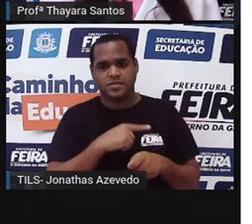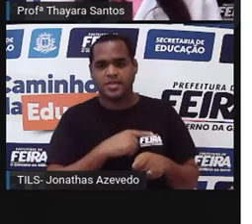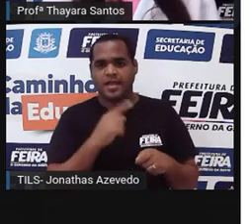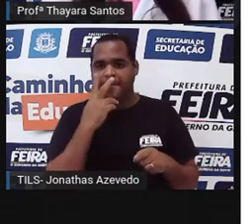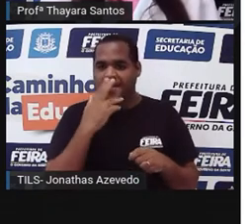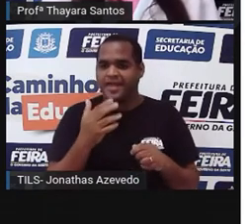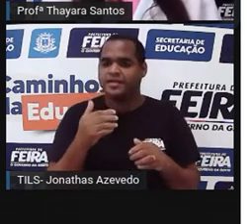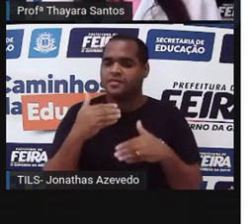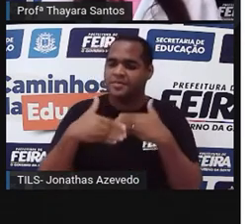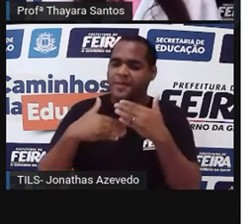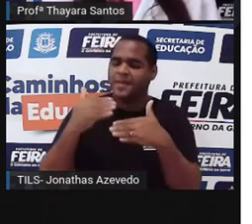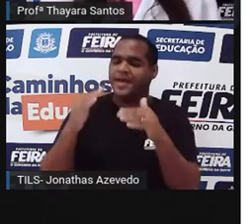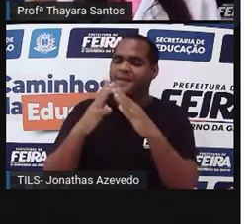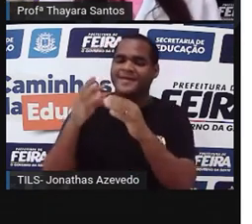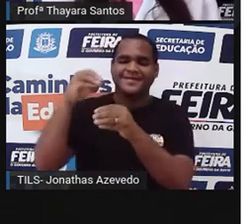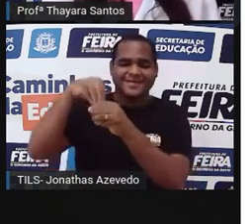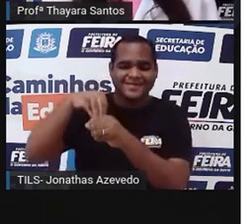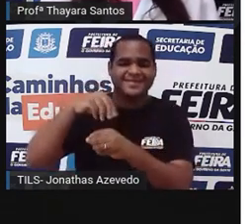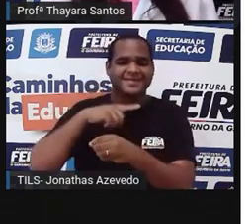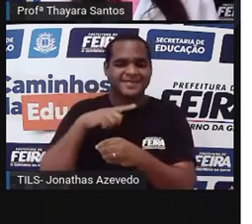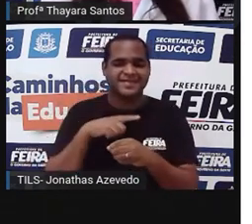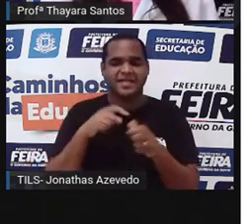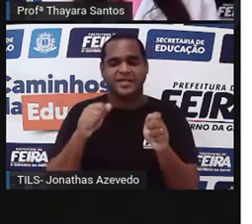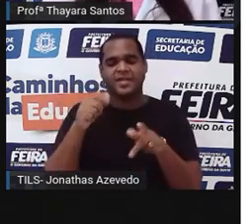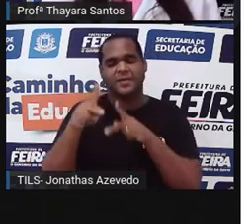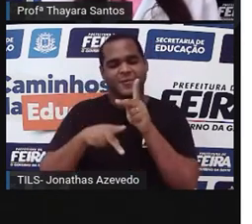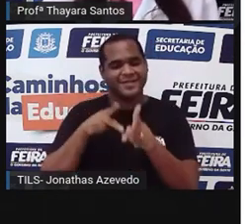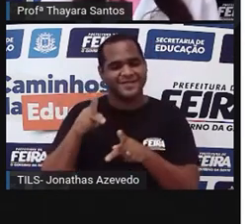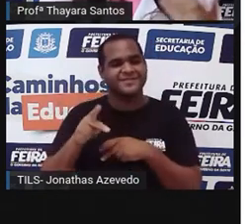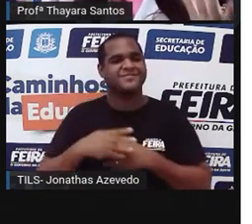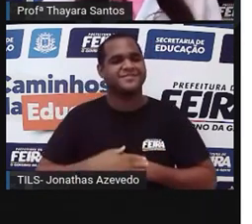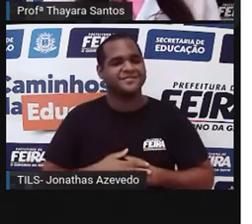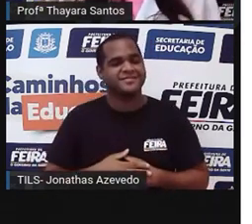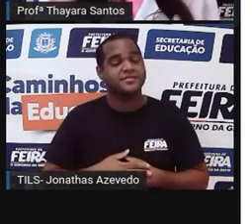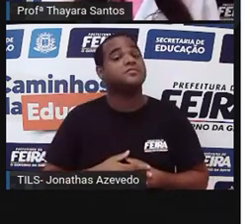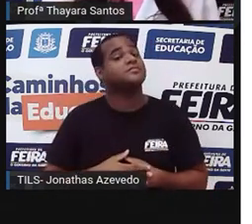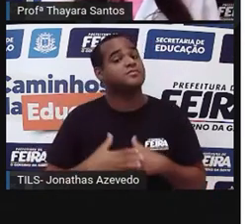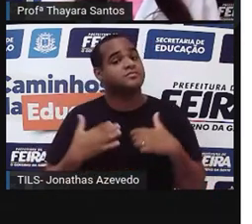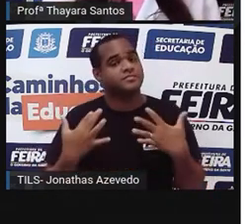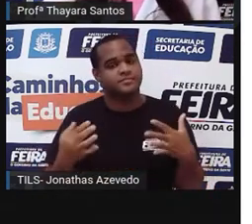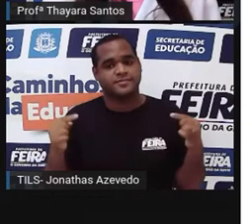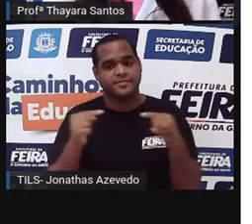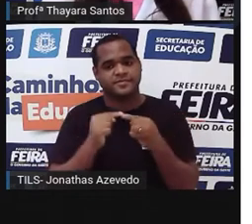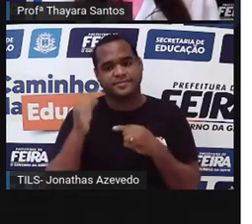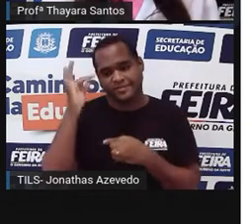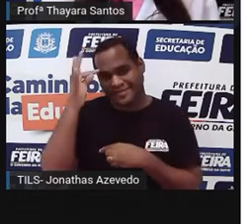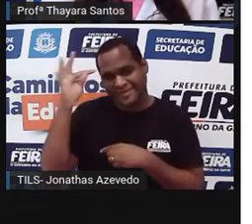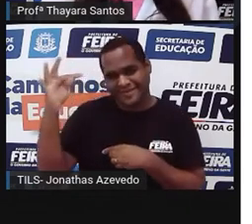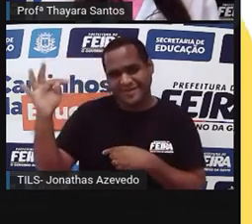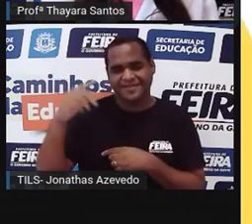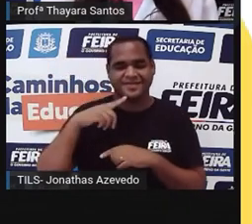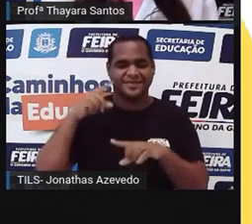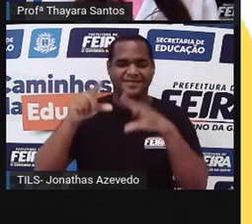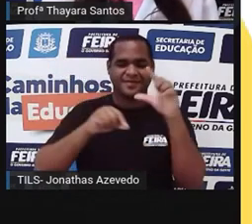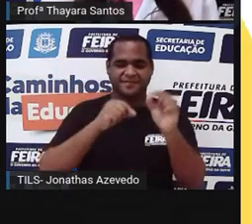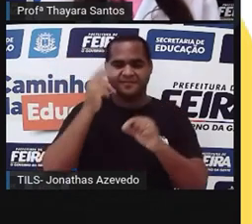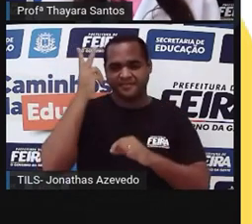perpetuando dentro daquela espécie, dentro daquela população. Então, é isso que diz a teoria da seleção natural.